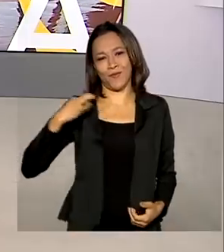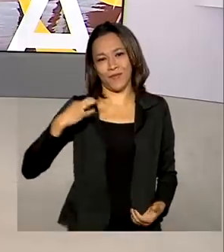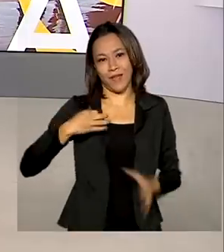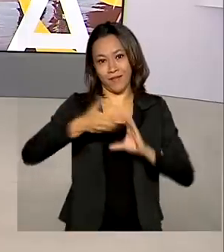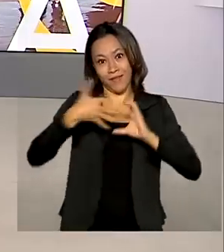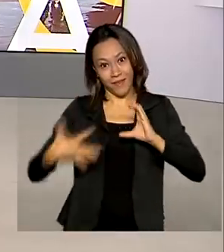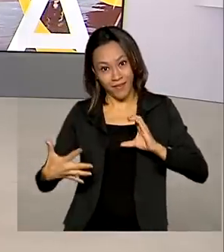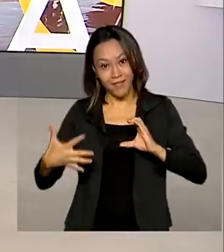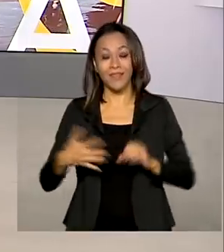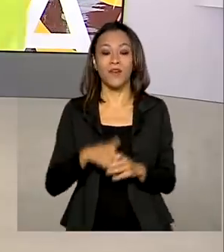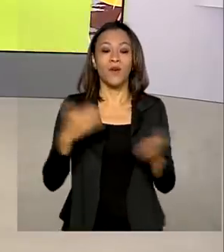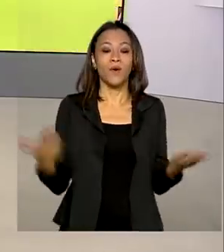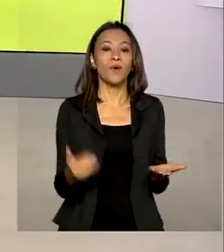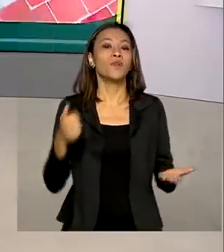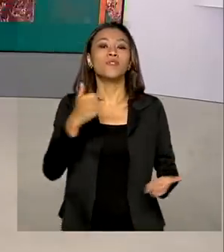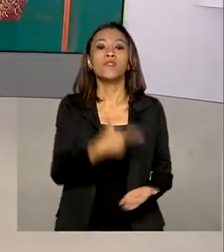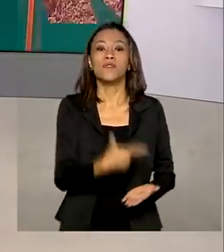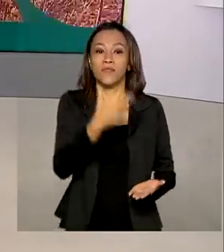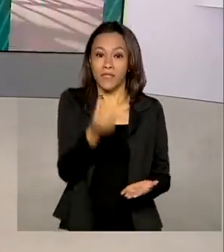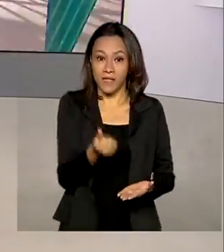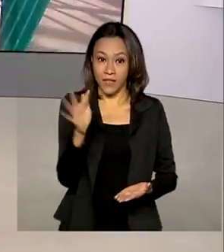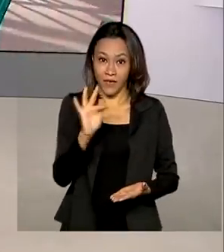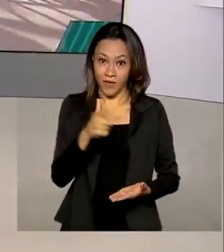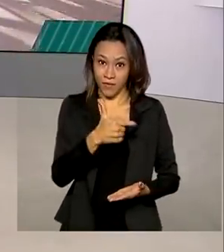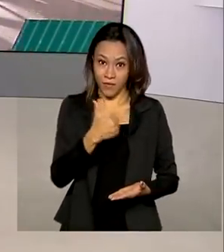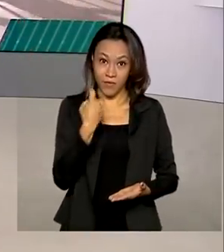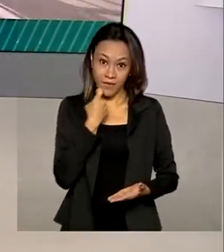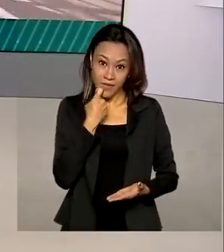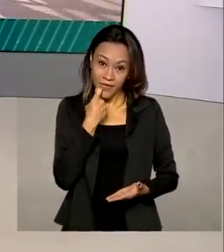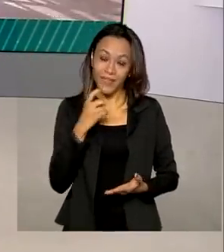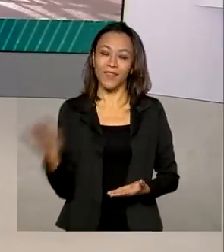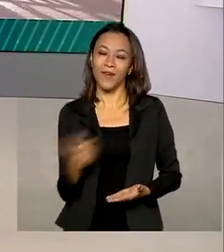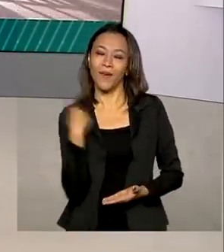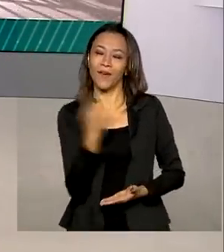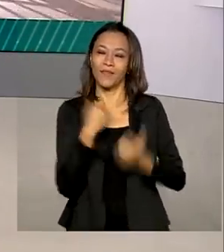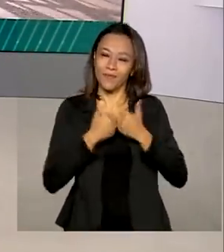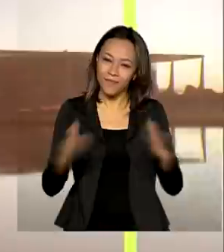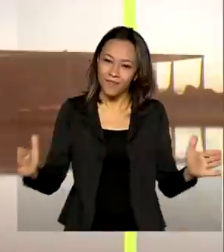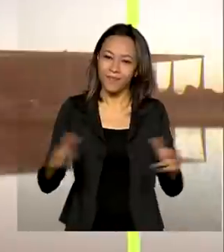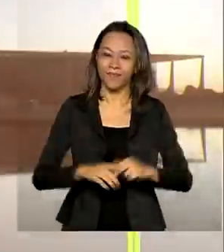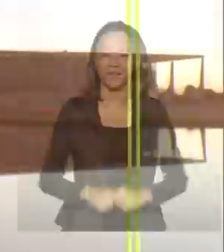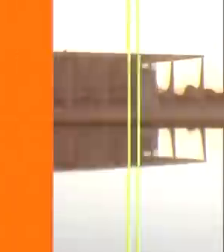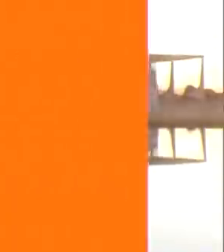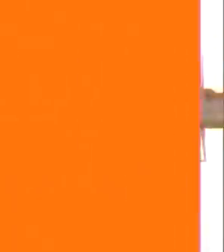26 de fevereiro de 2021, sexta-feira, o Brasil em Dia está no ar.